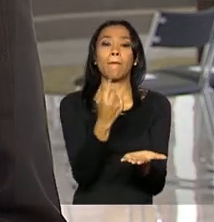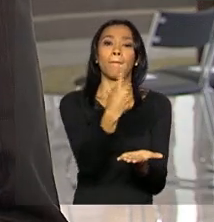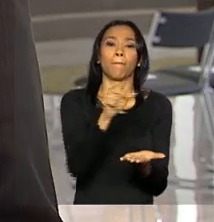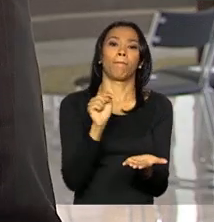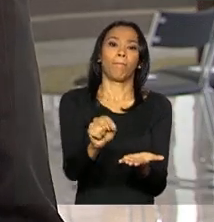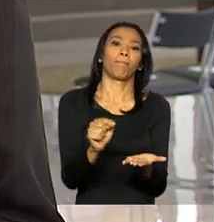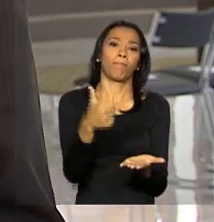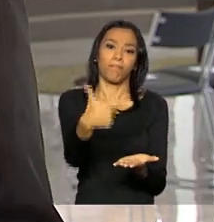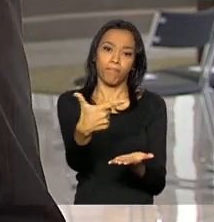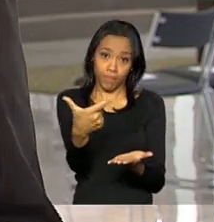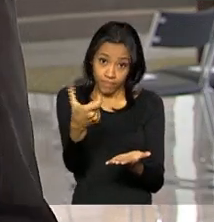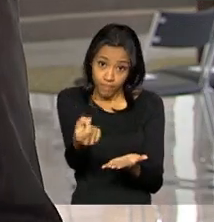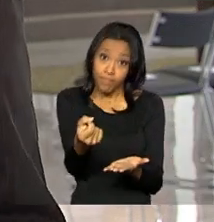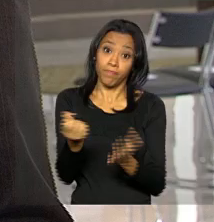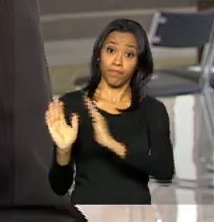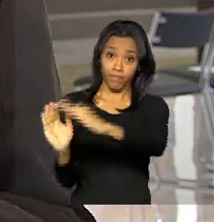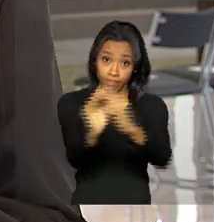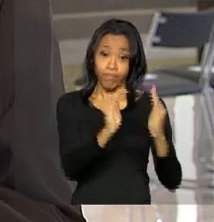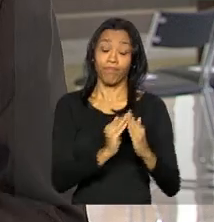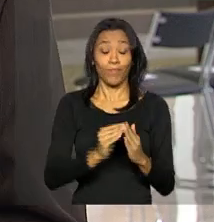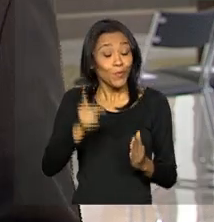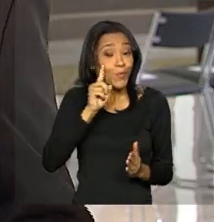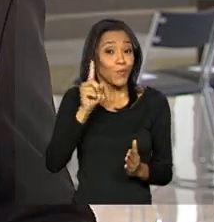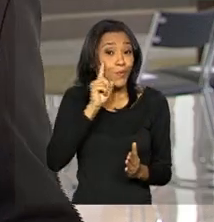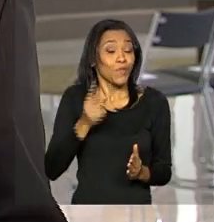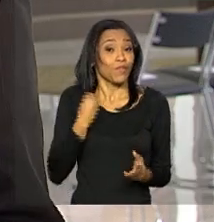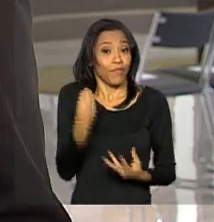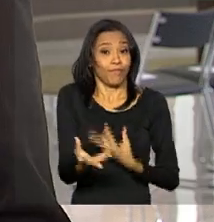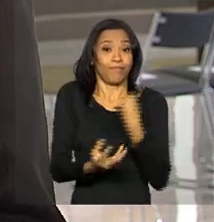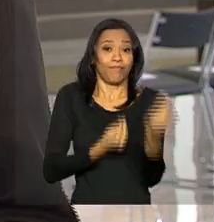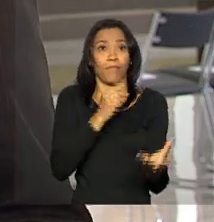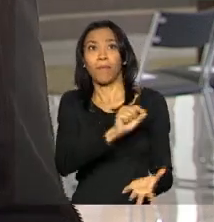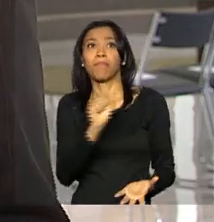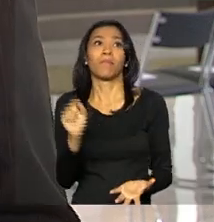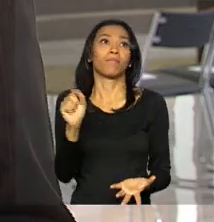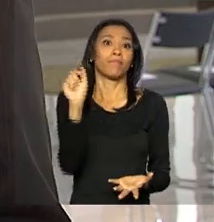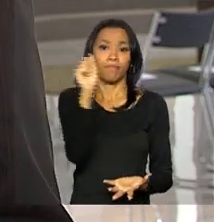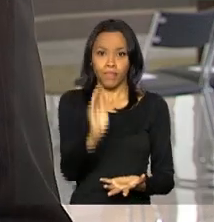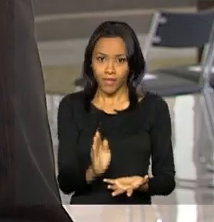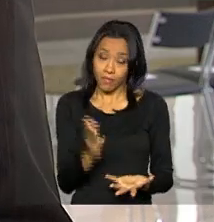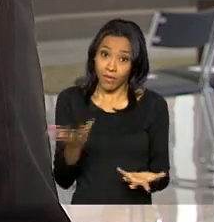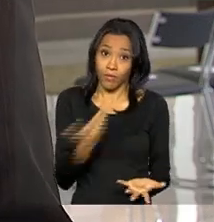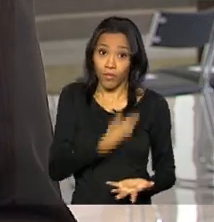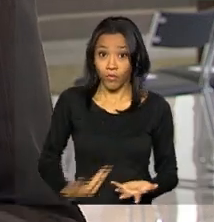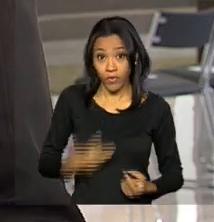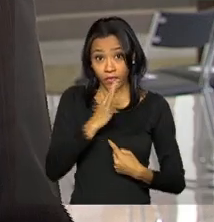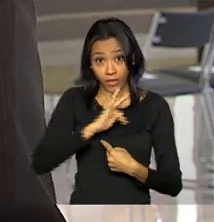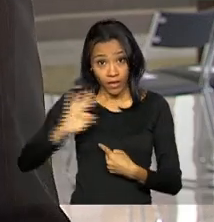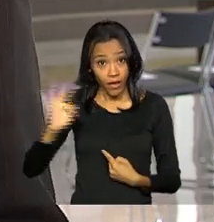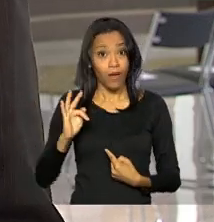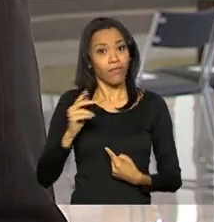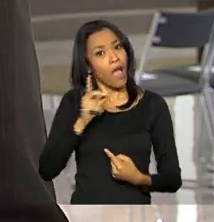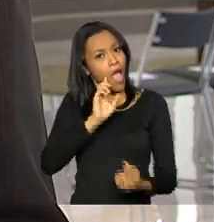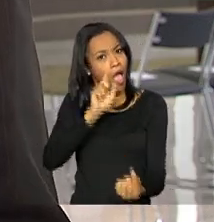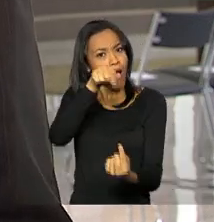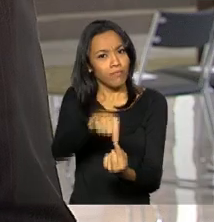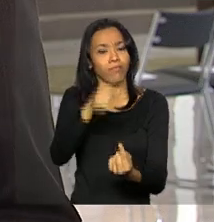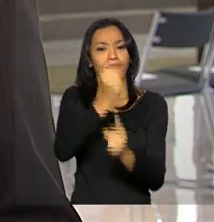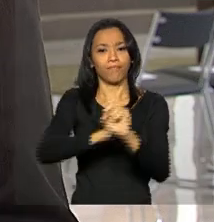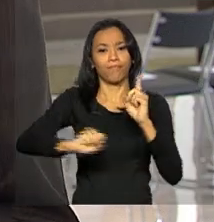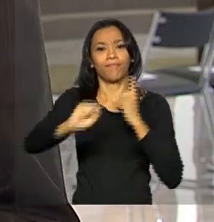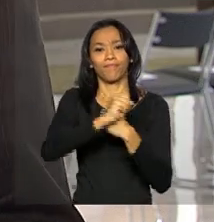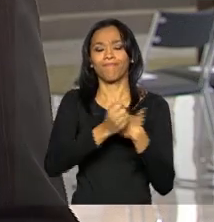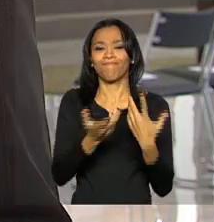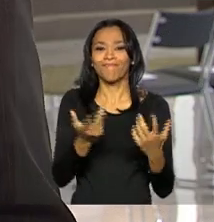.220 unidades habitacionais todos os dias no país, o que para o governo federal, além de cumprir esse objetivo social